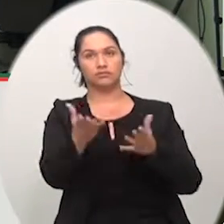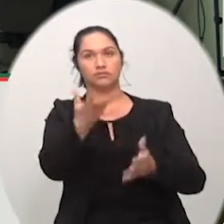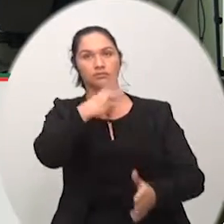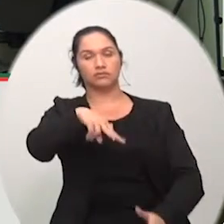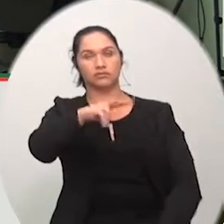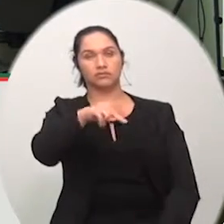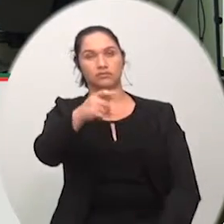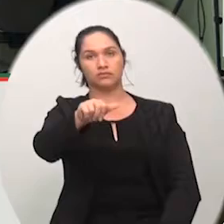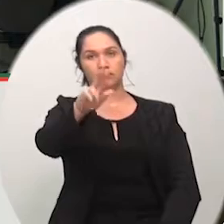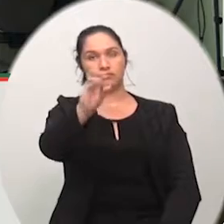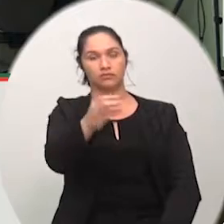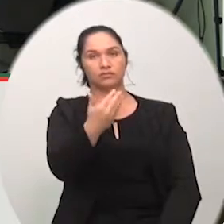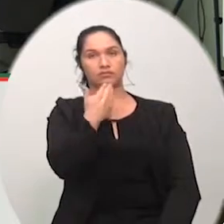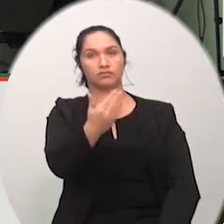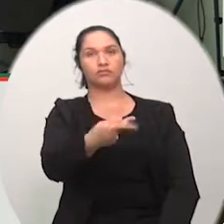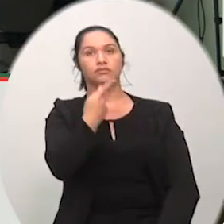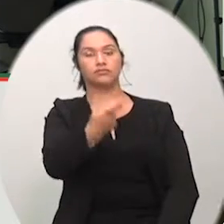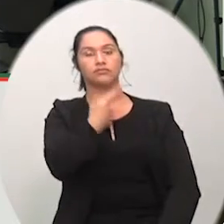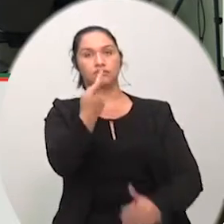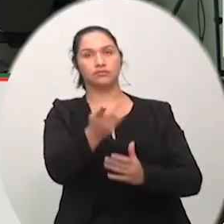ordem decidida ao vereador Paulo Ferrares